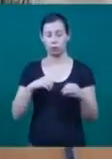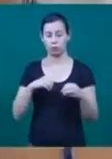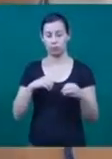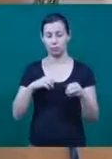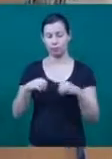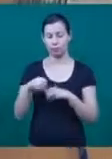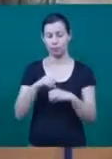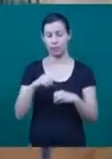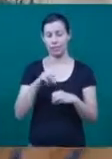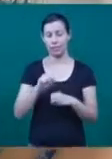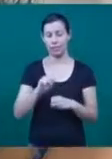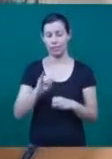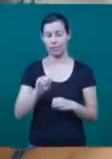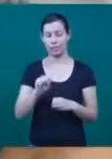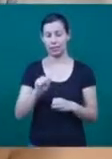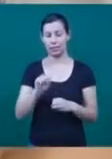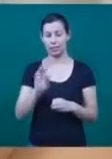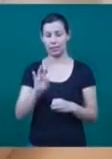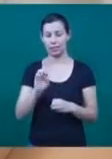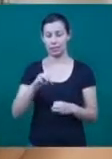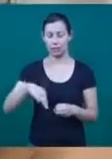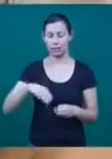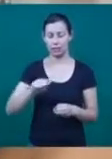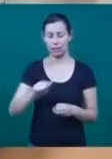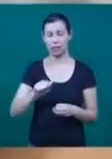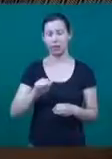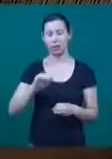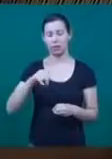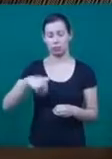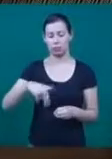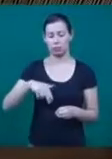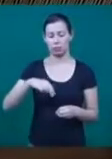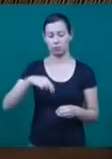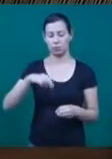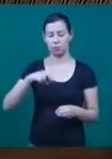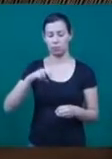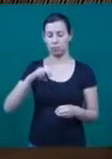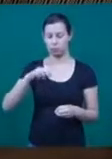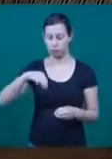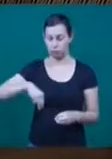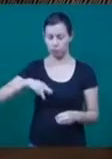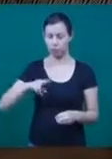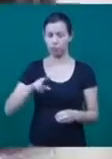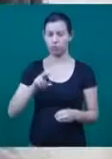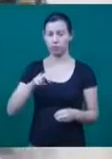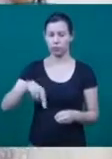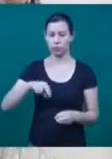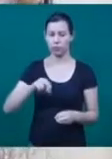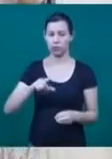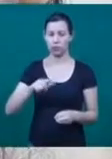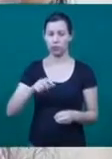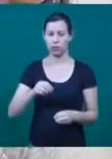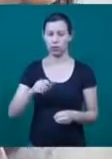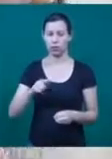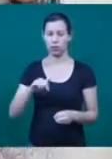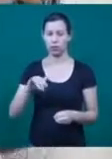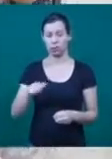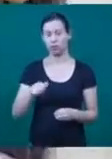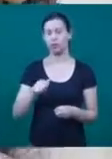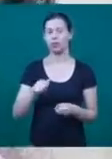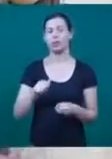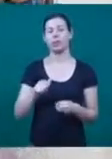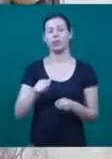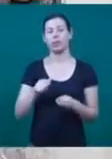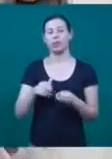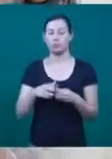Desde os nove anos, a Sibeli convive com a doença. Além das câimbras nas pernas, ela quase perdeu a visão do olho direito